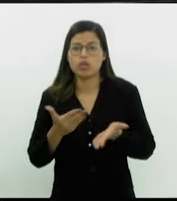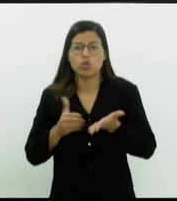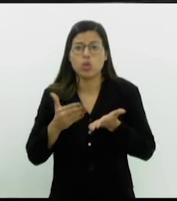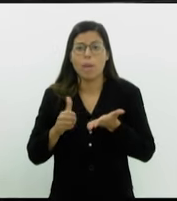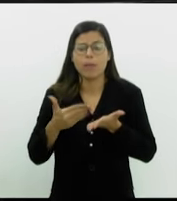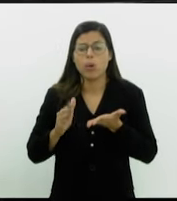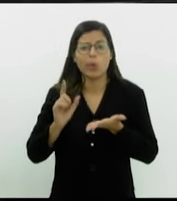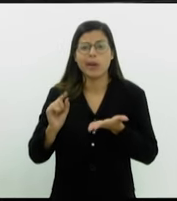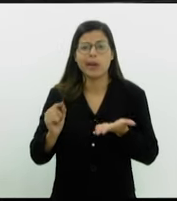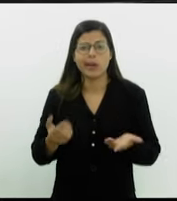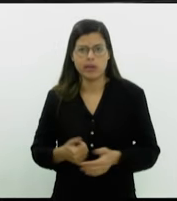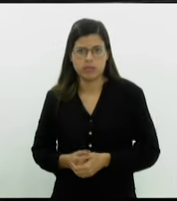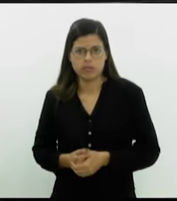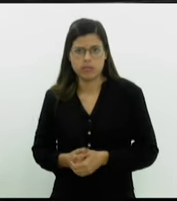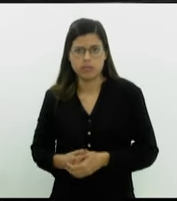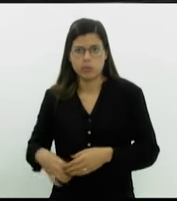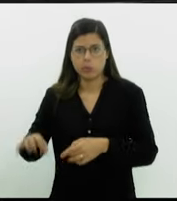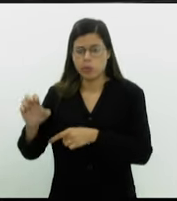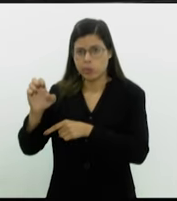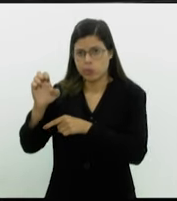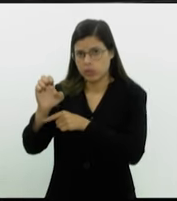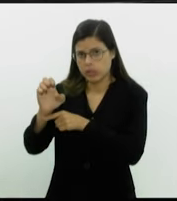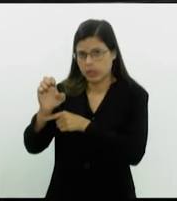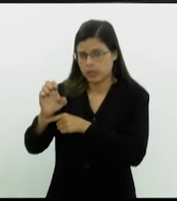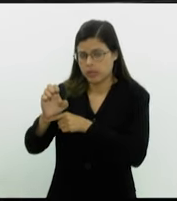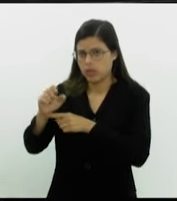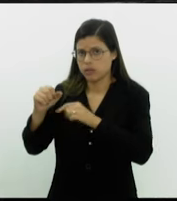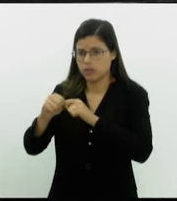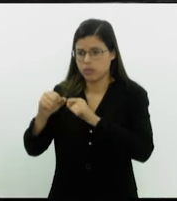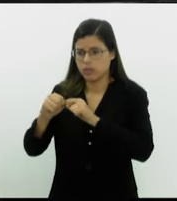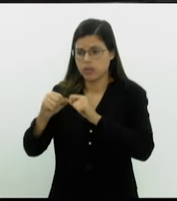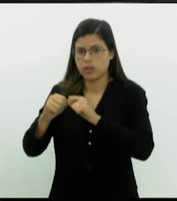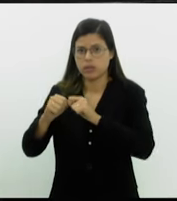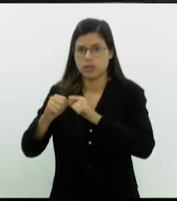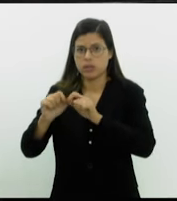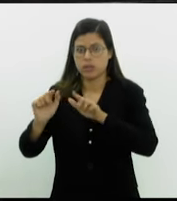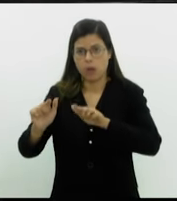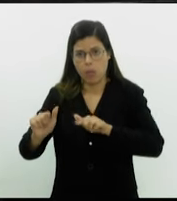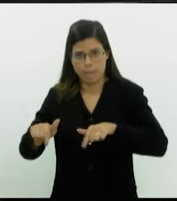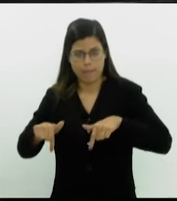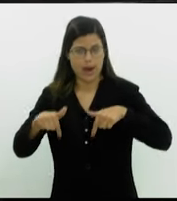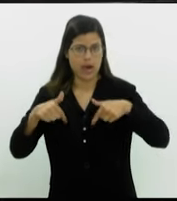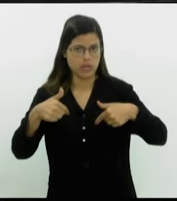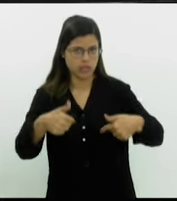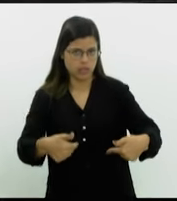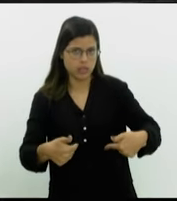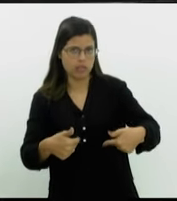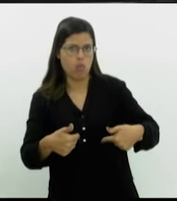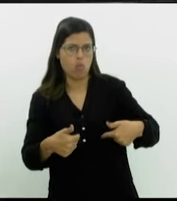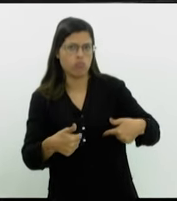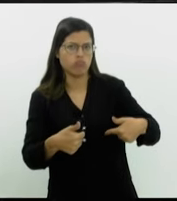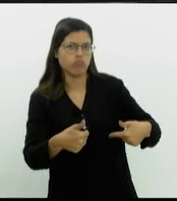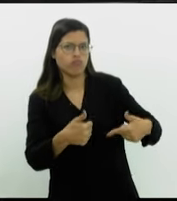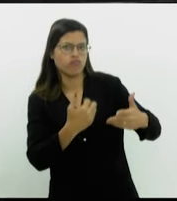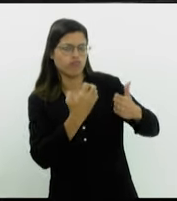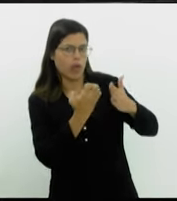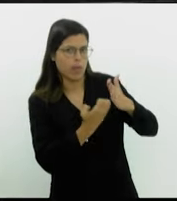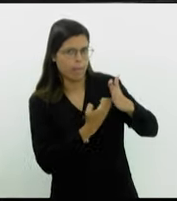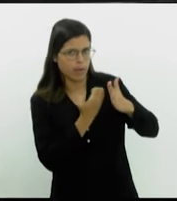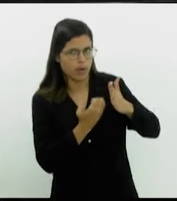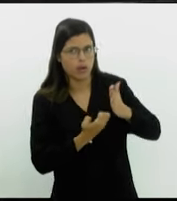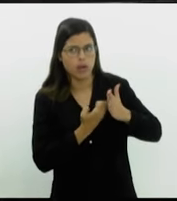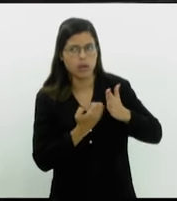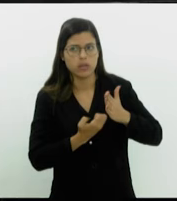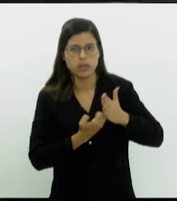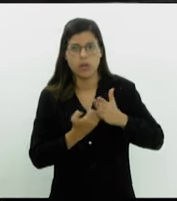O Estado fazer uma intervenção na concessão. Um Estado